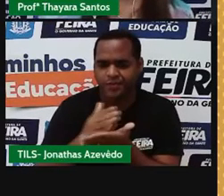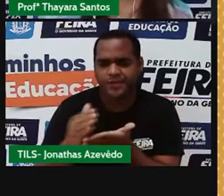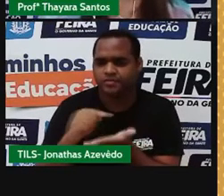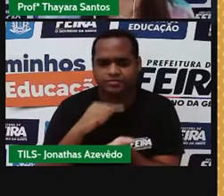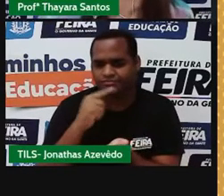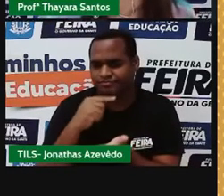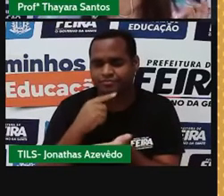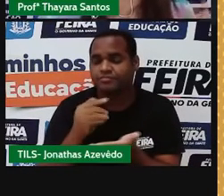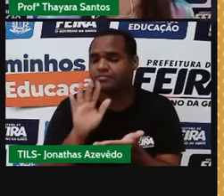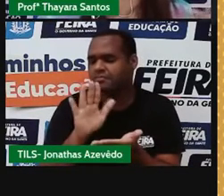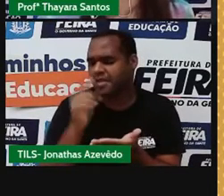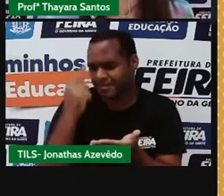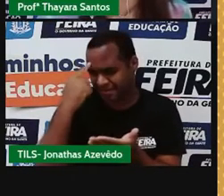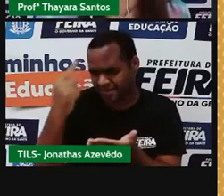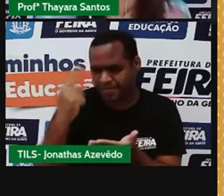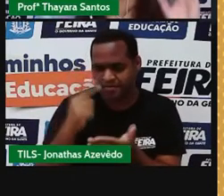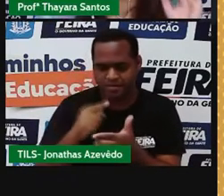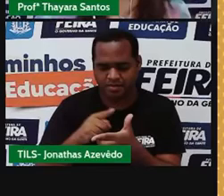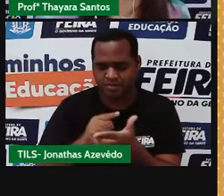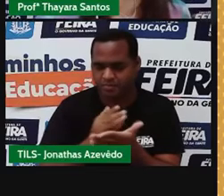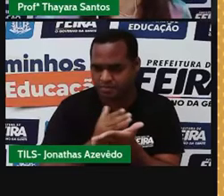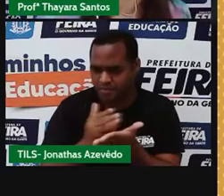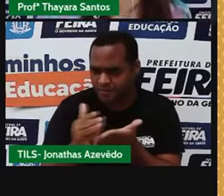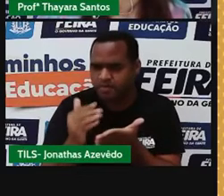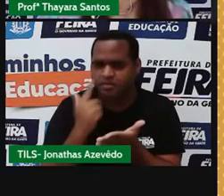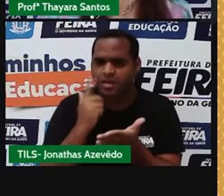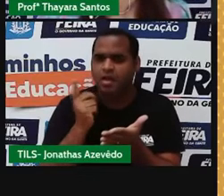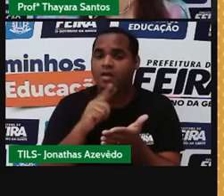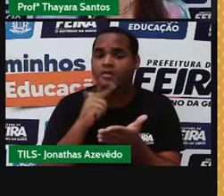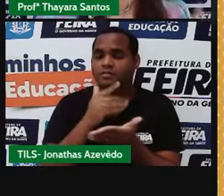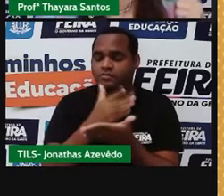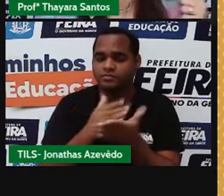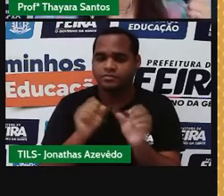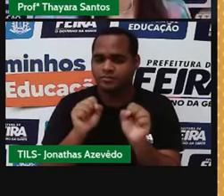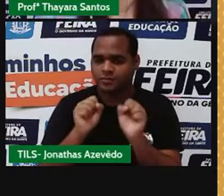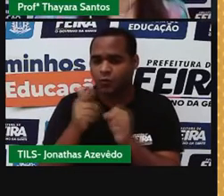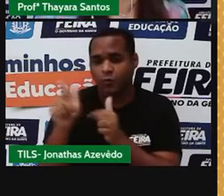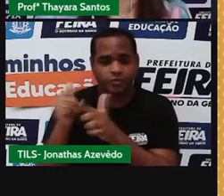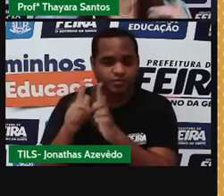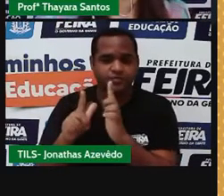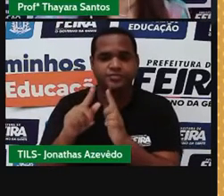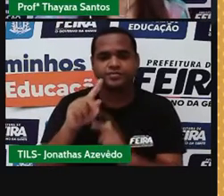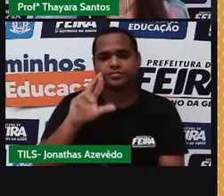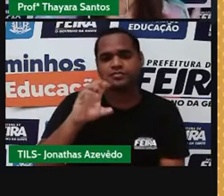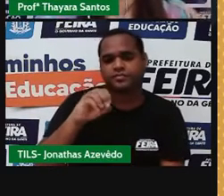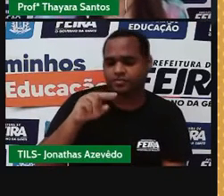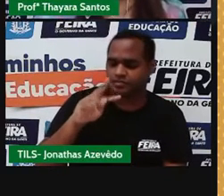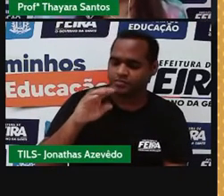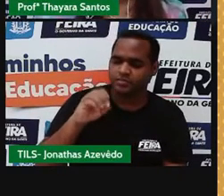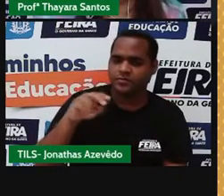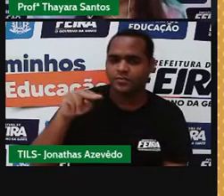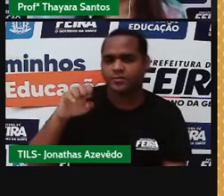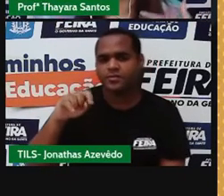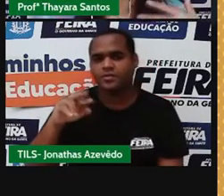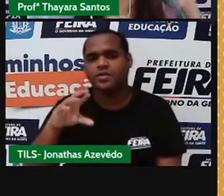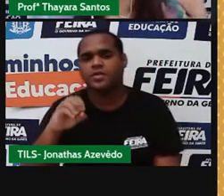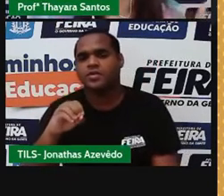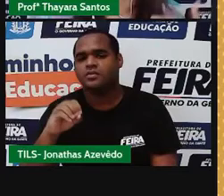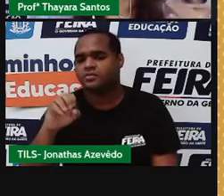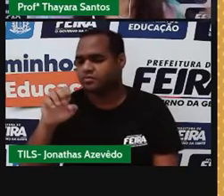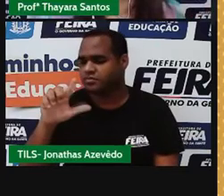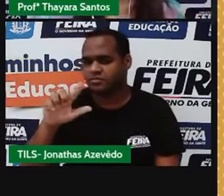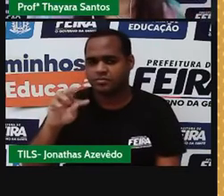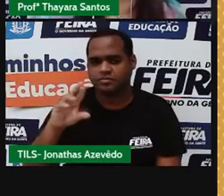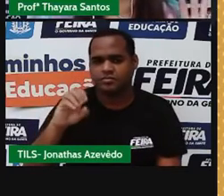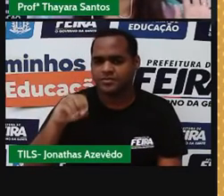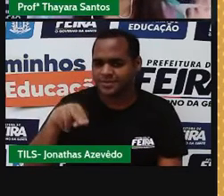a gente sabe que o átomo não é indivisível, ele é formado por essas outras estruturas, os prótons, os elétrons e os nêutrons. Mas quando